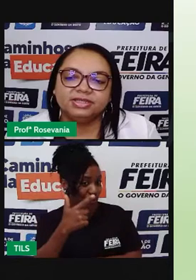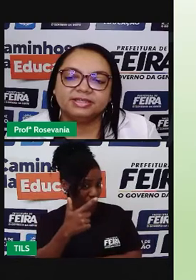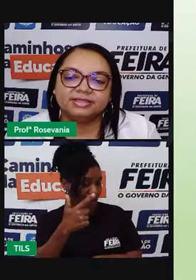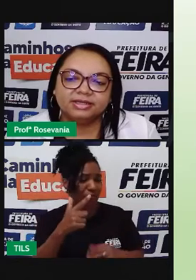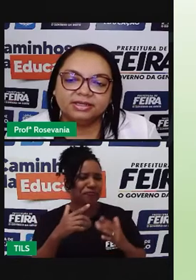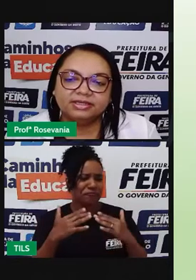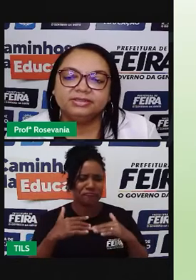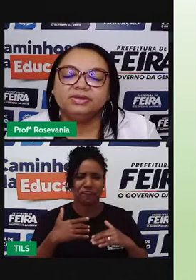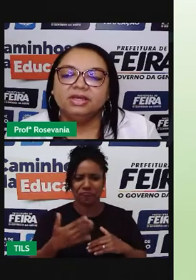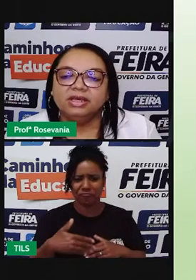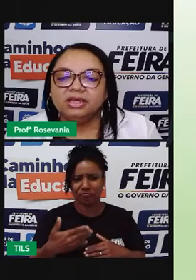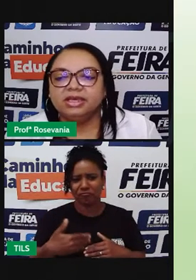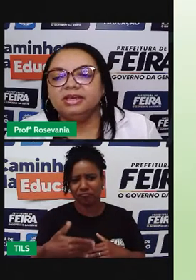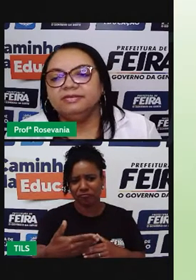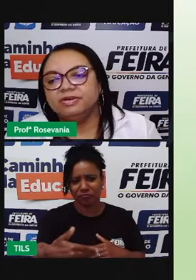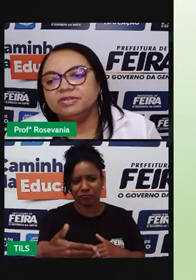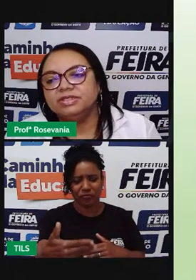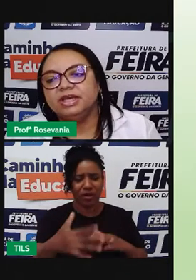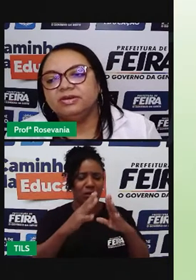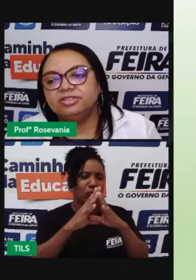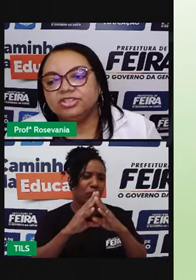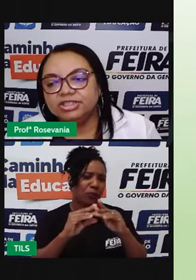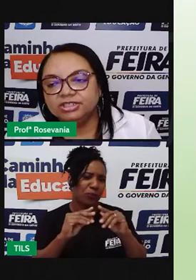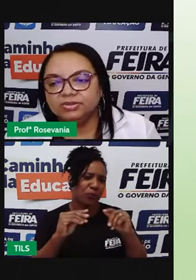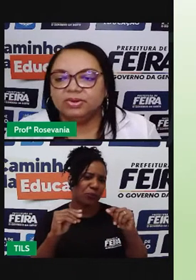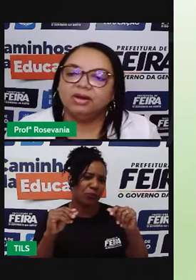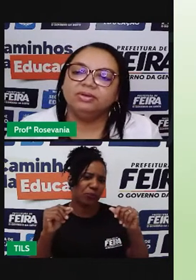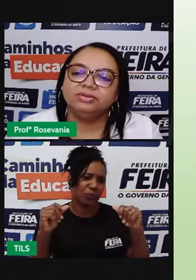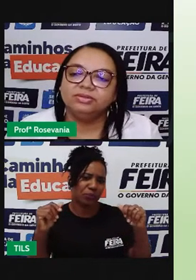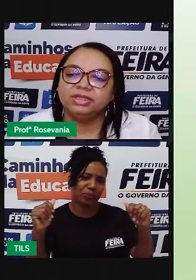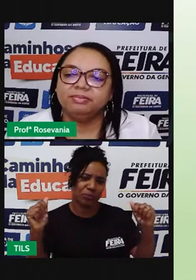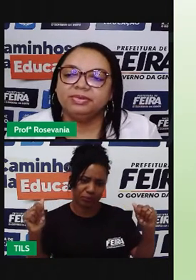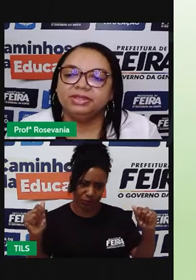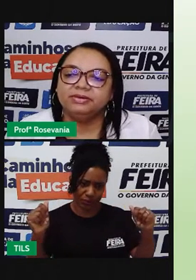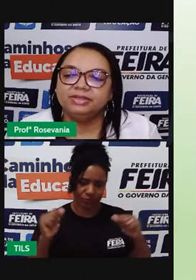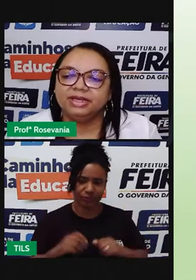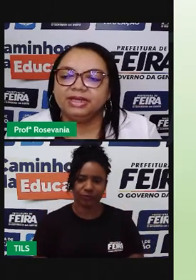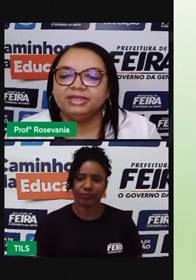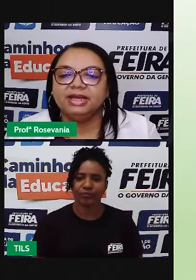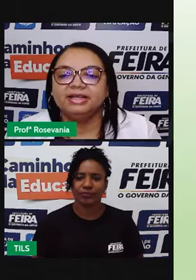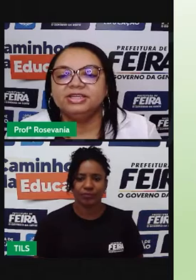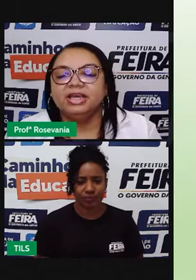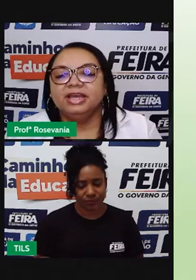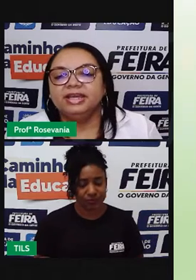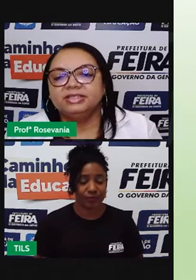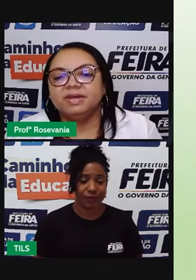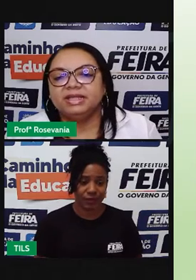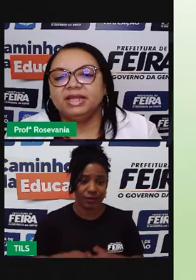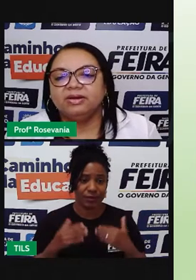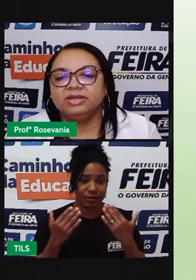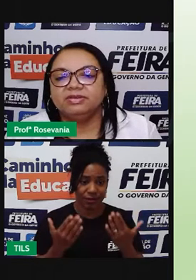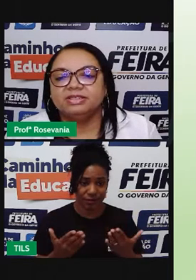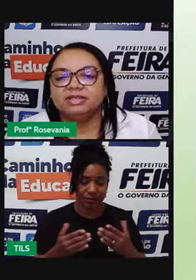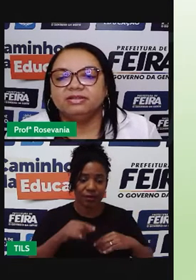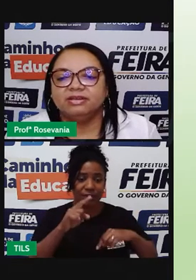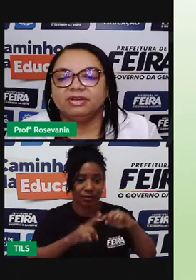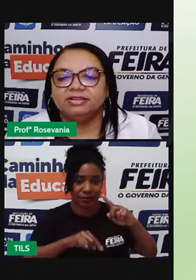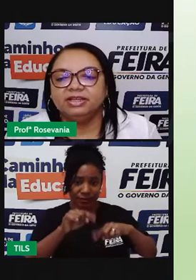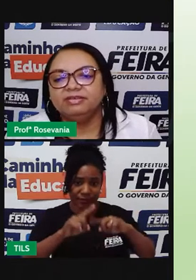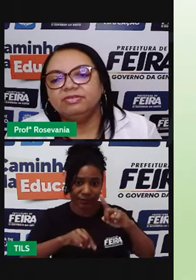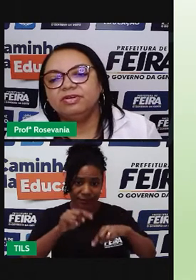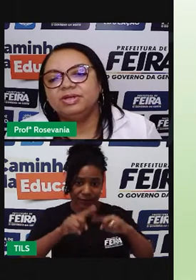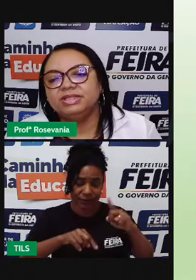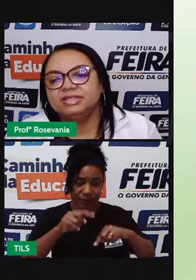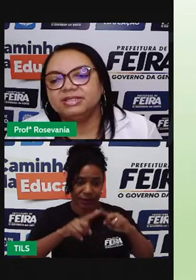desgastando e vão se erogindo ao longo do tempo. Então, na realidade, esse material que vai sendo